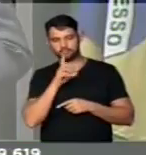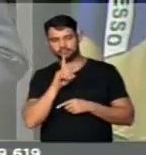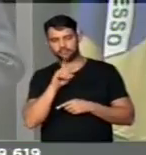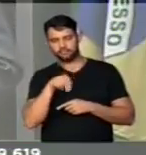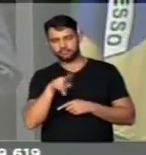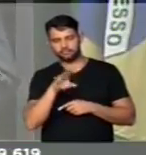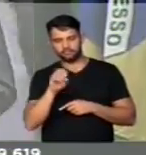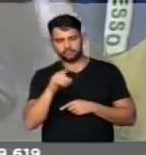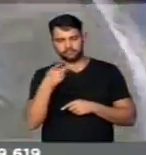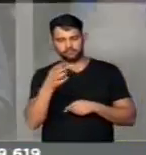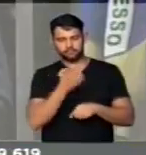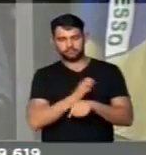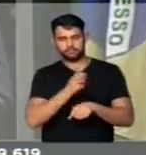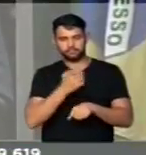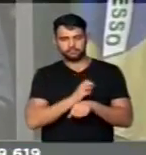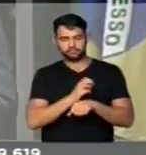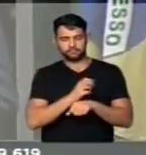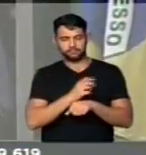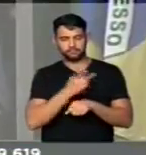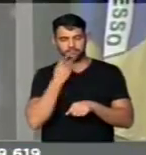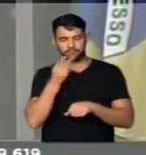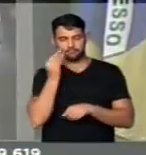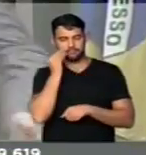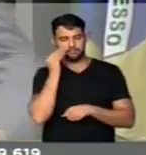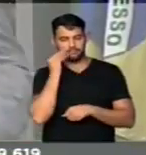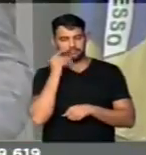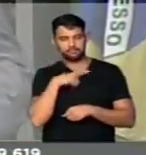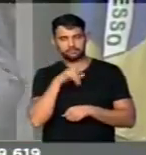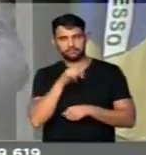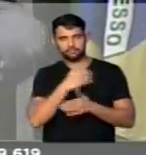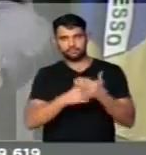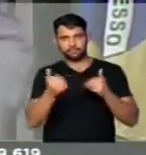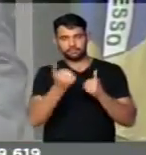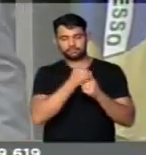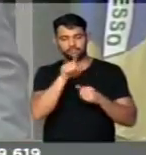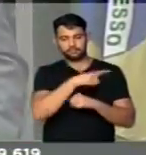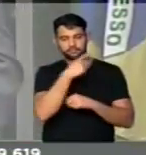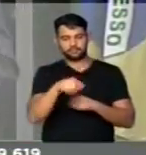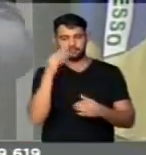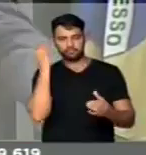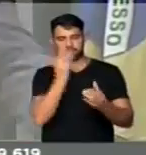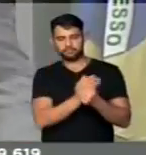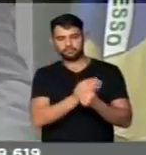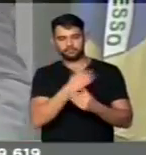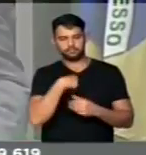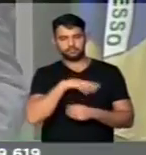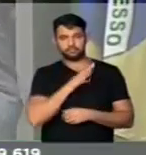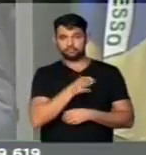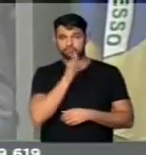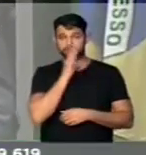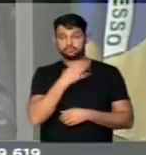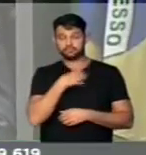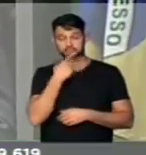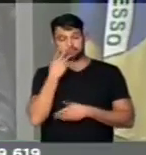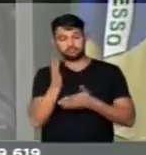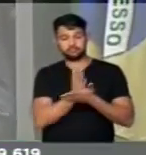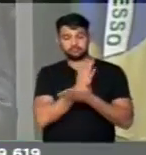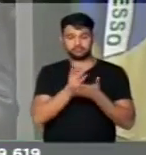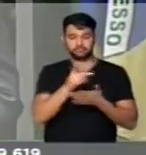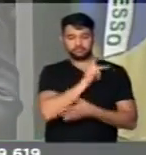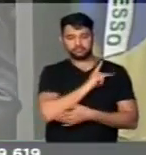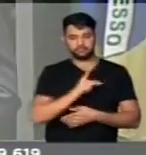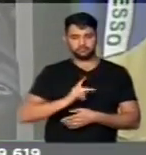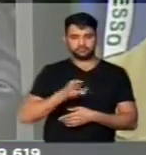dinossauro lá do seu estado, uma tentativa de golpe, de anular o impeachment. E vamos nos calar e dizer que vamos ser